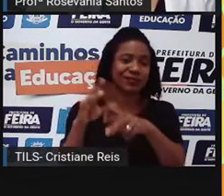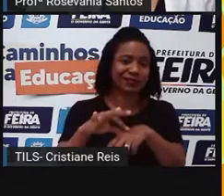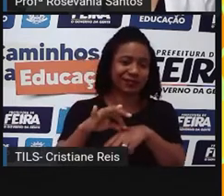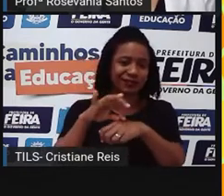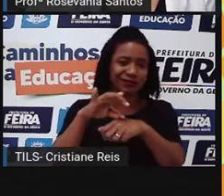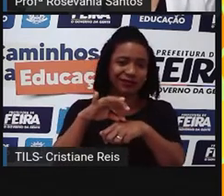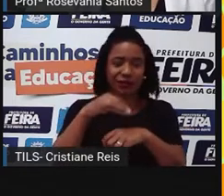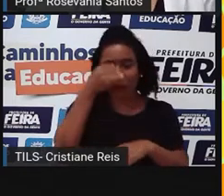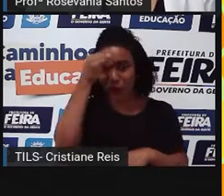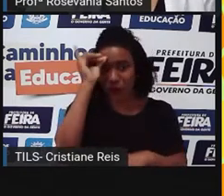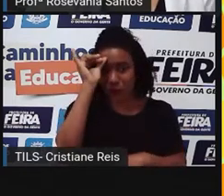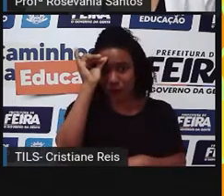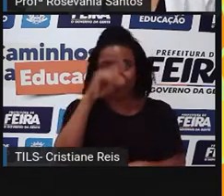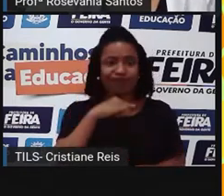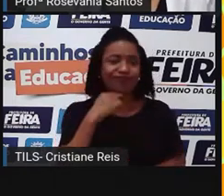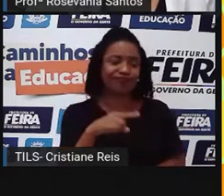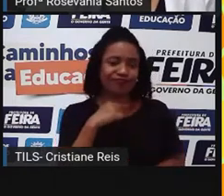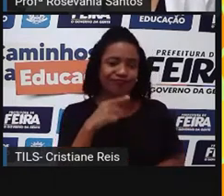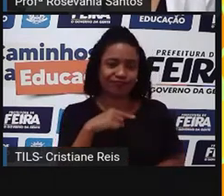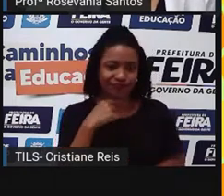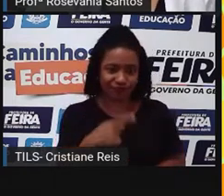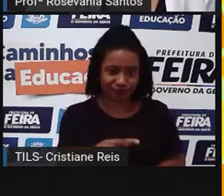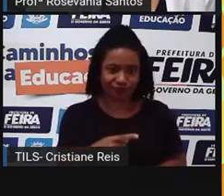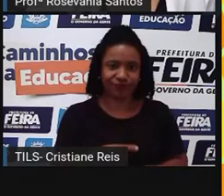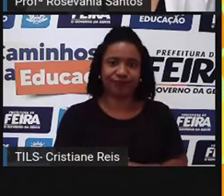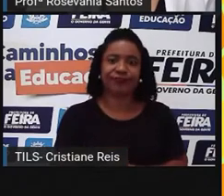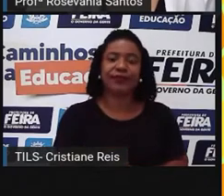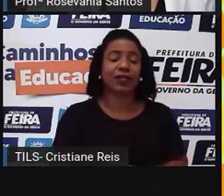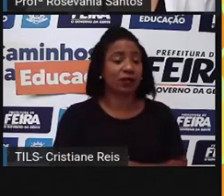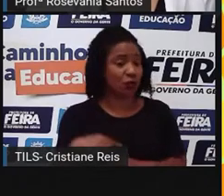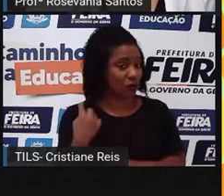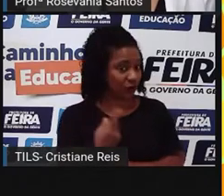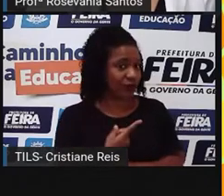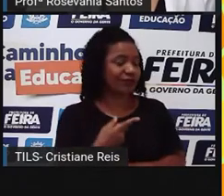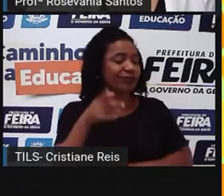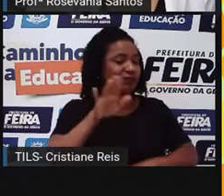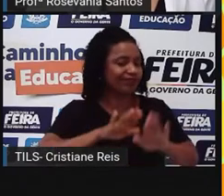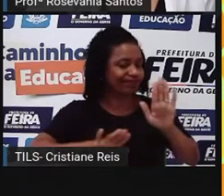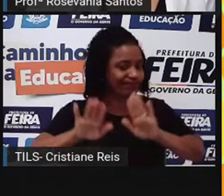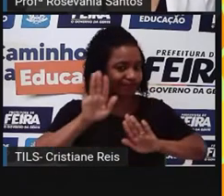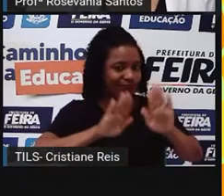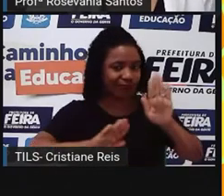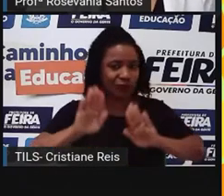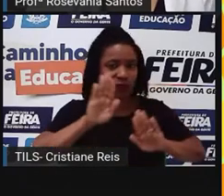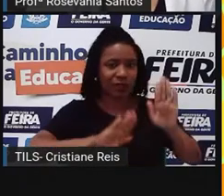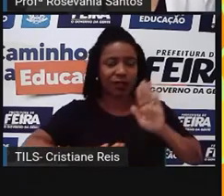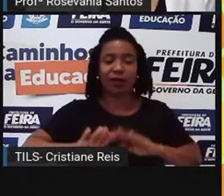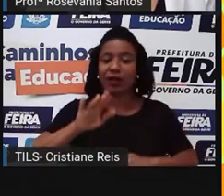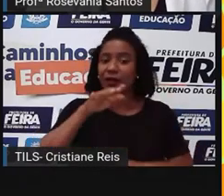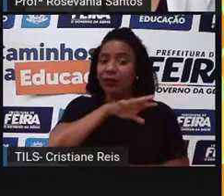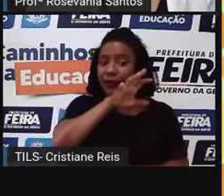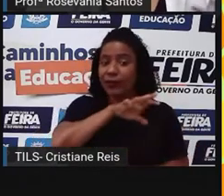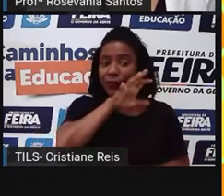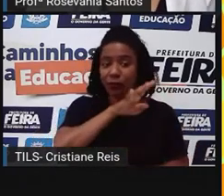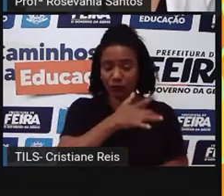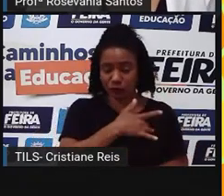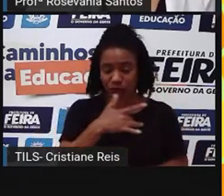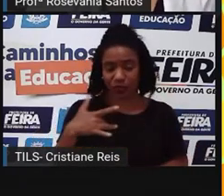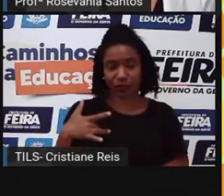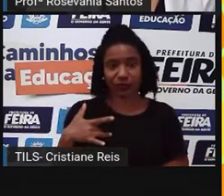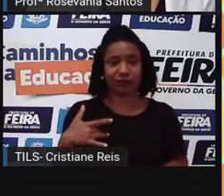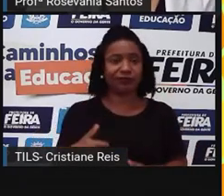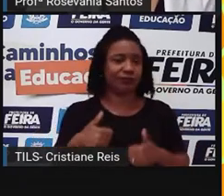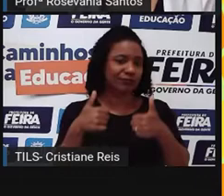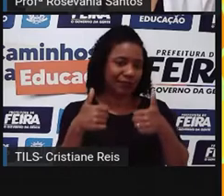gente tem que ter também esse cuidado com a questão, né? Da saúde dos animais, para que ela mantenha esse